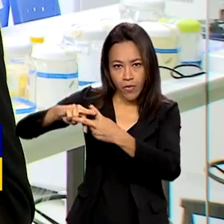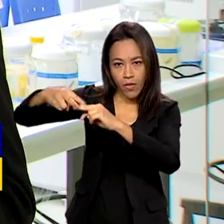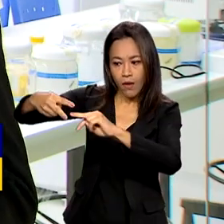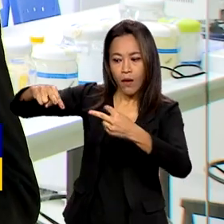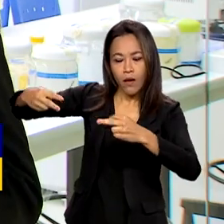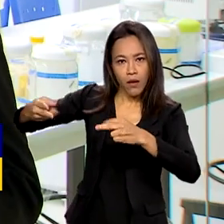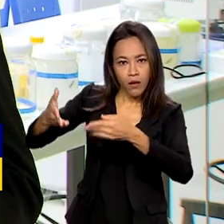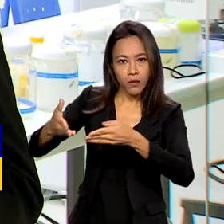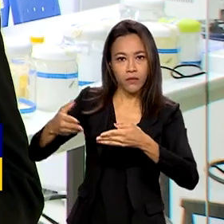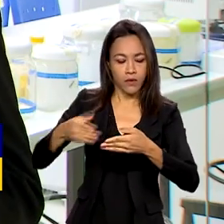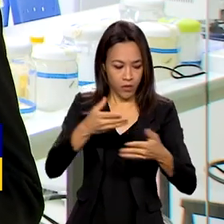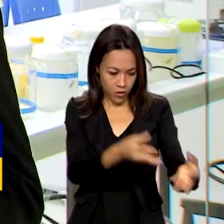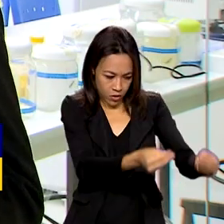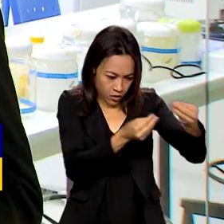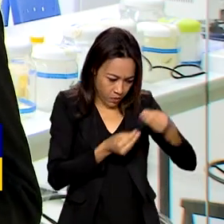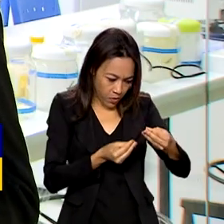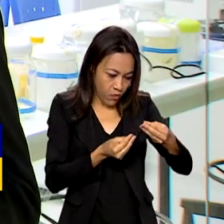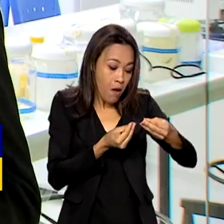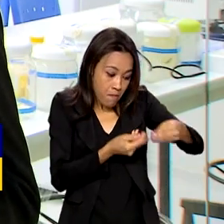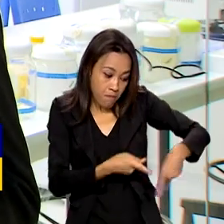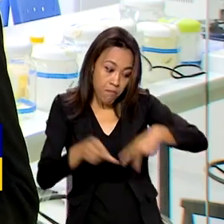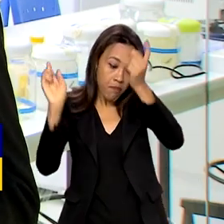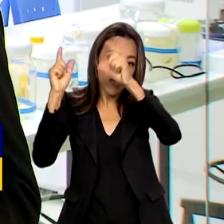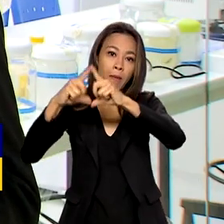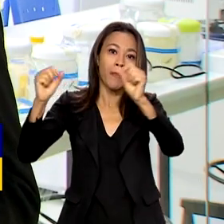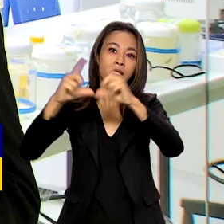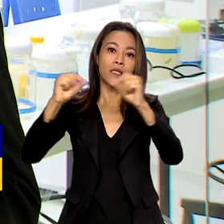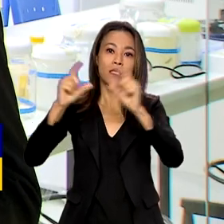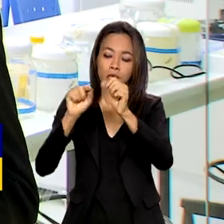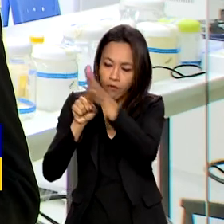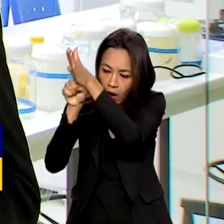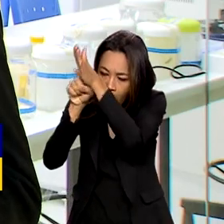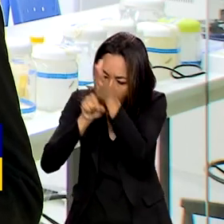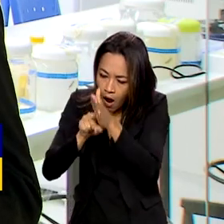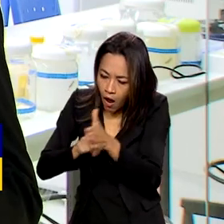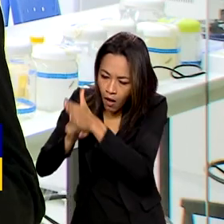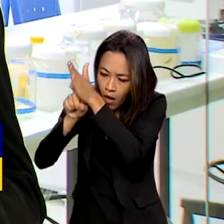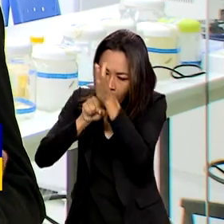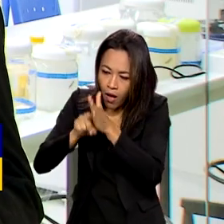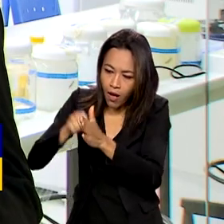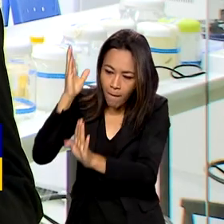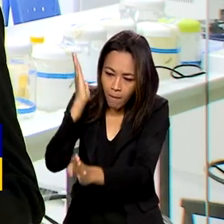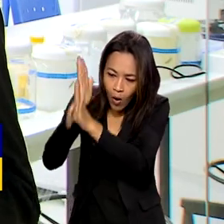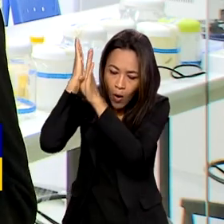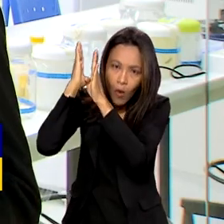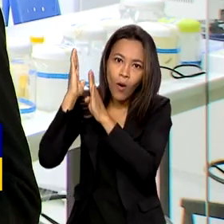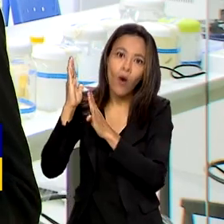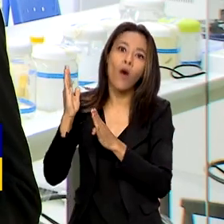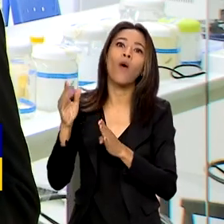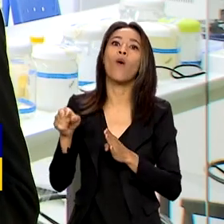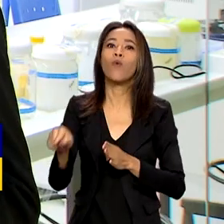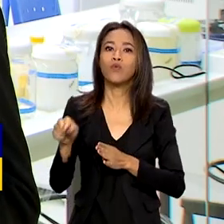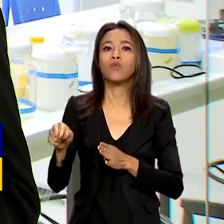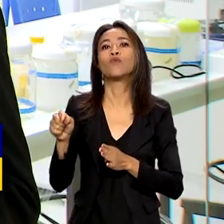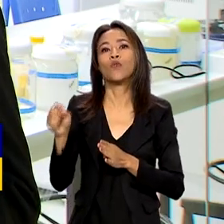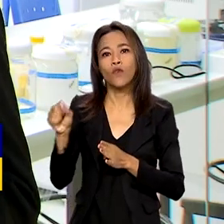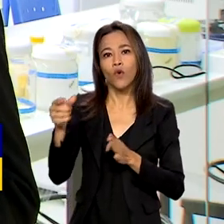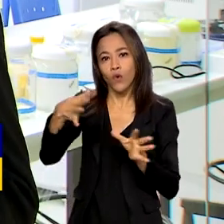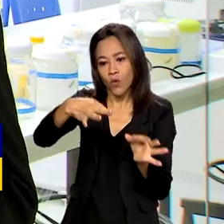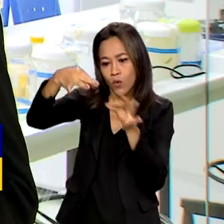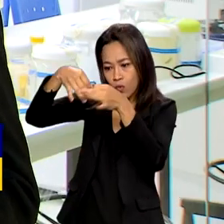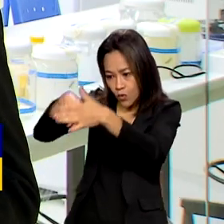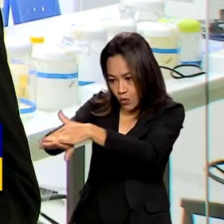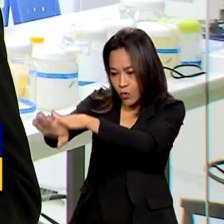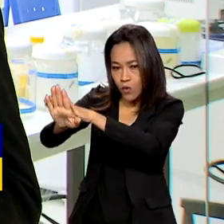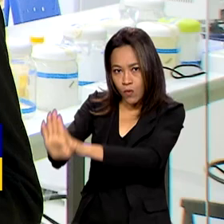mandou aqui para o laboratório da Polícia Federal em Brasília, esses vestígios foram processados, os perfis genéticos foram inseridos no banco de